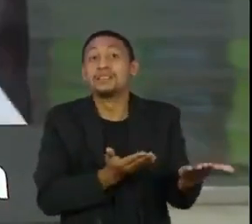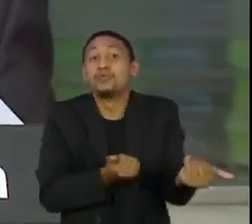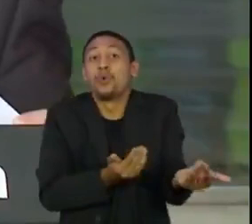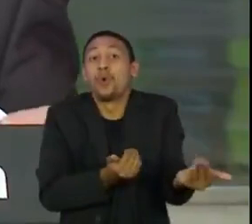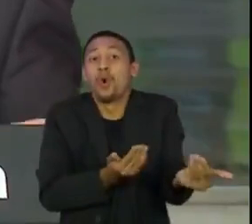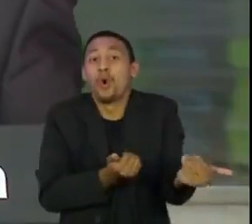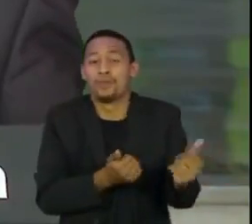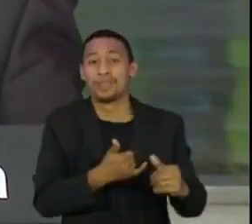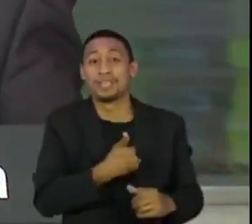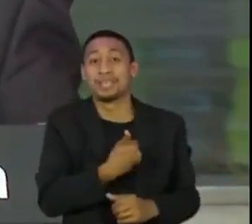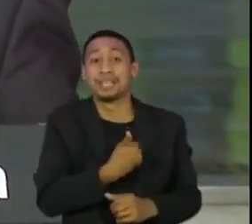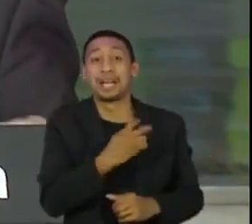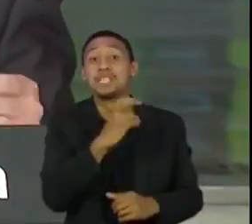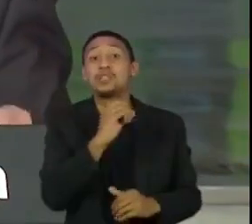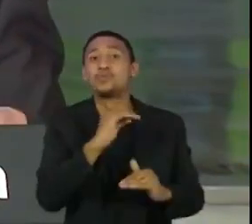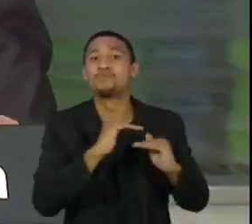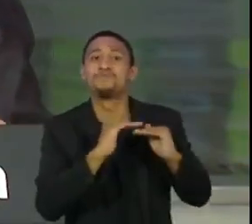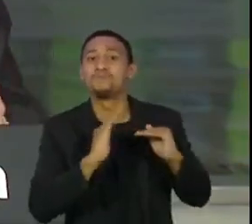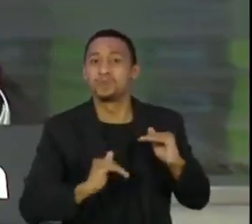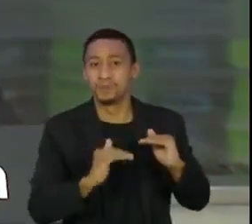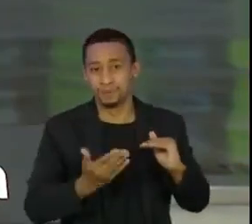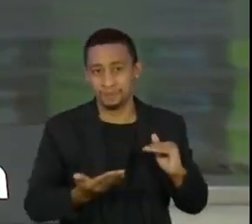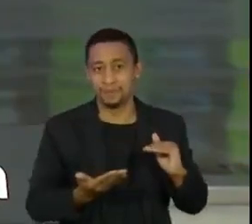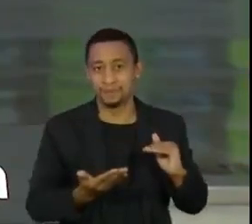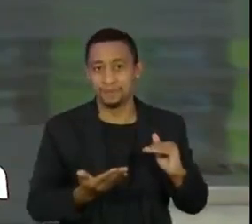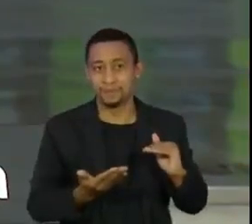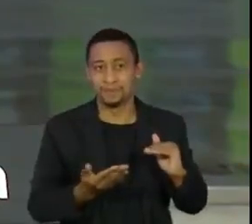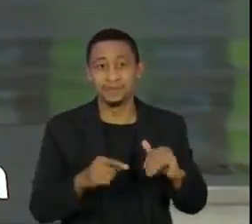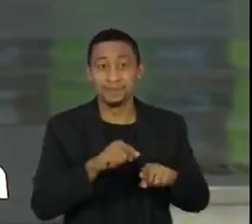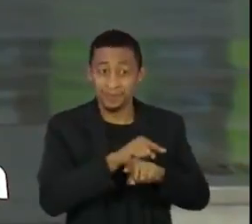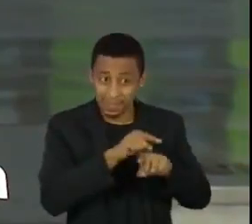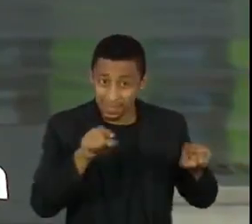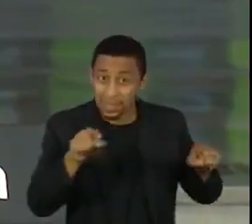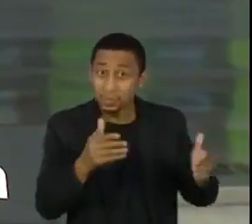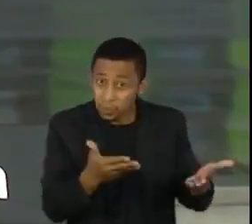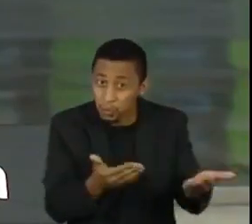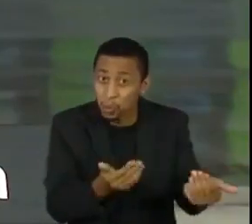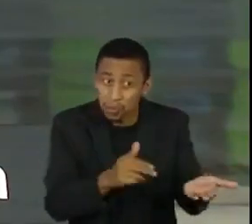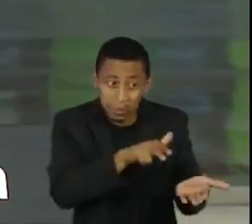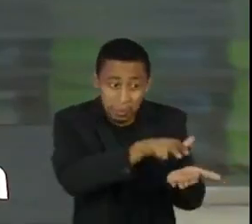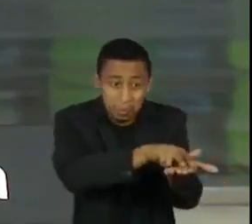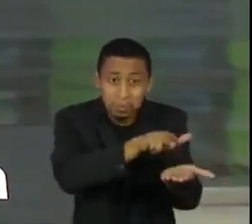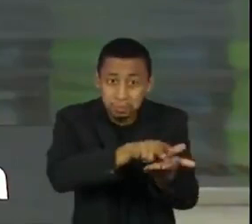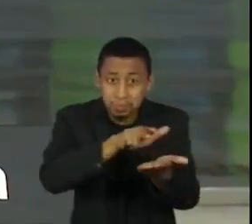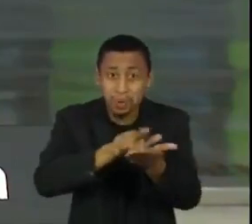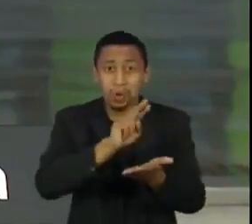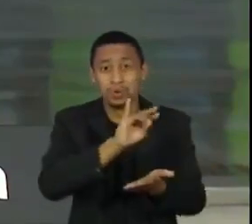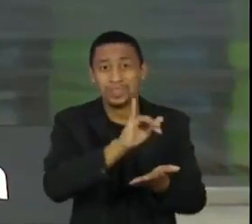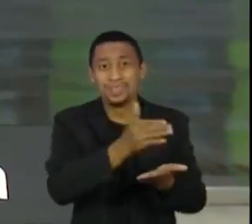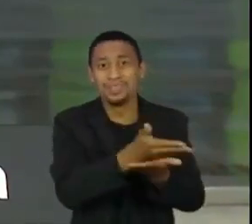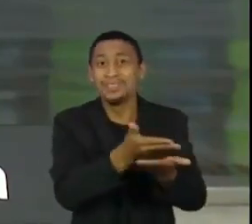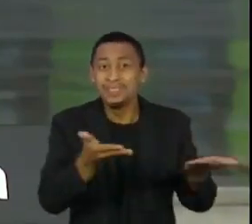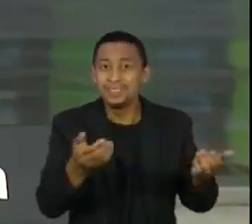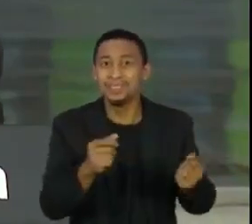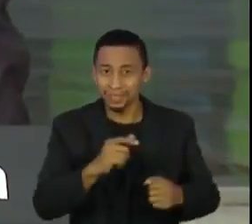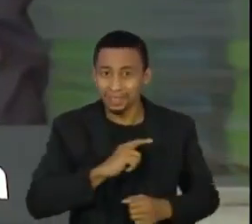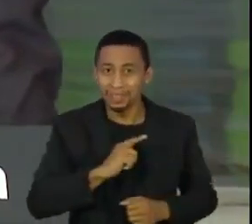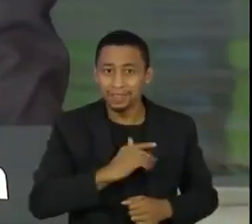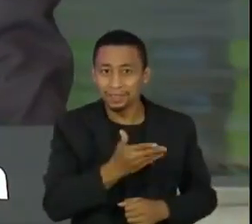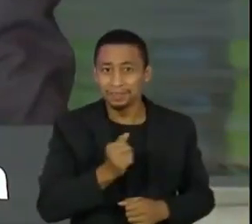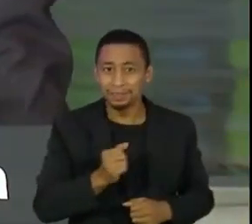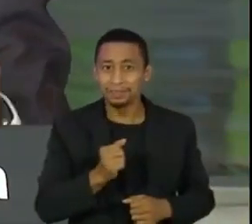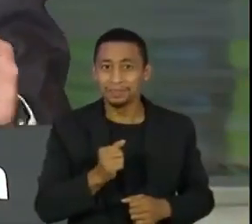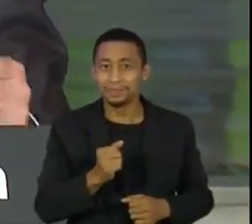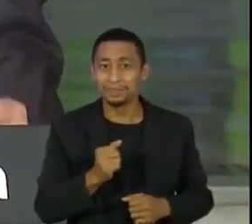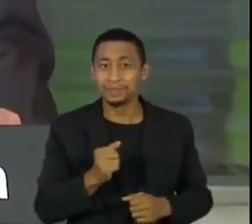menor do que 50 anos. Ou seja, mais jovens estão sendo comprometidos. E quando